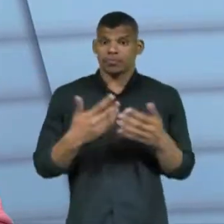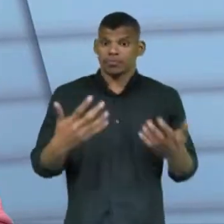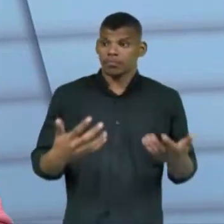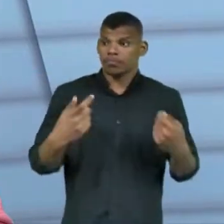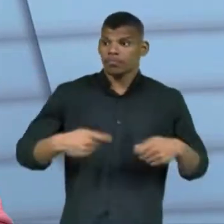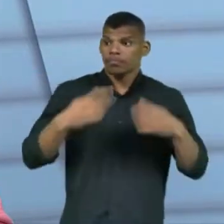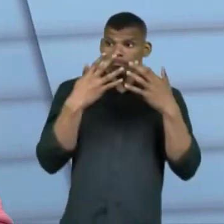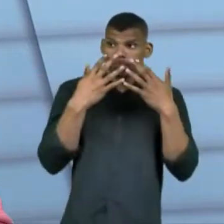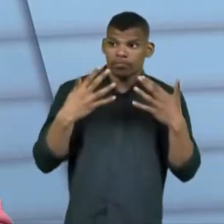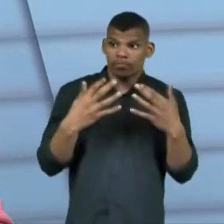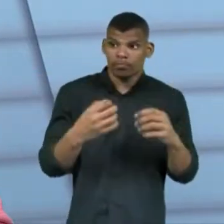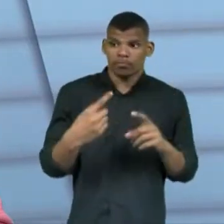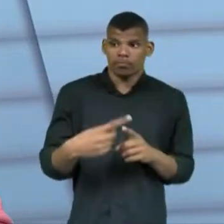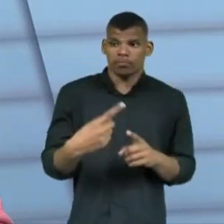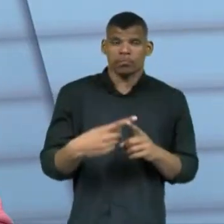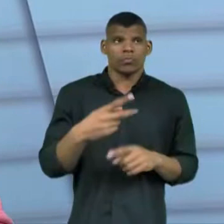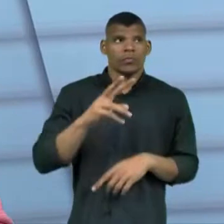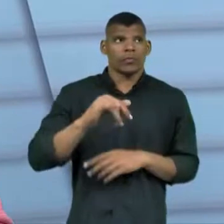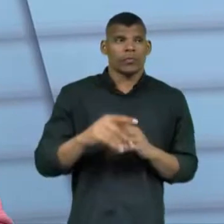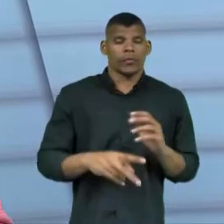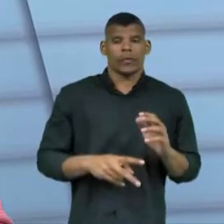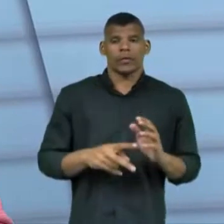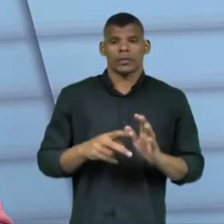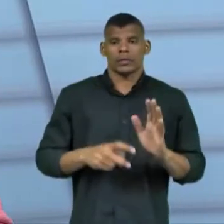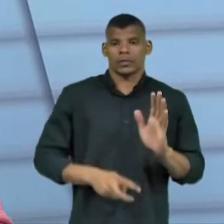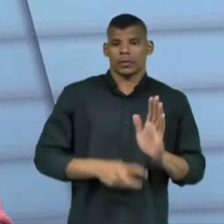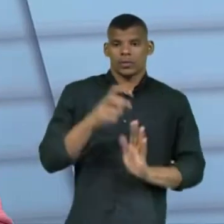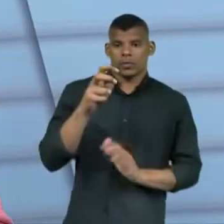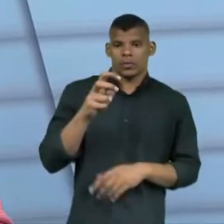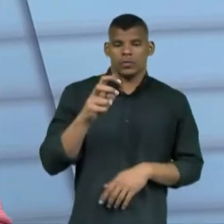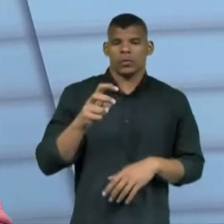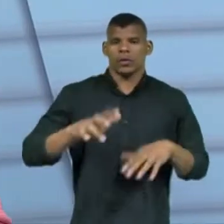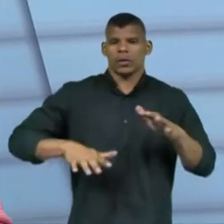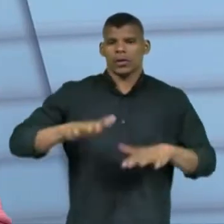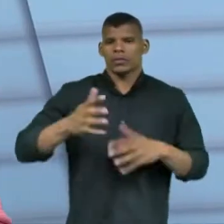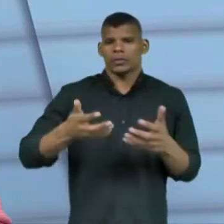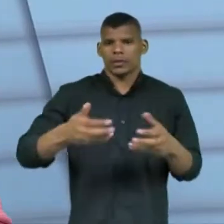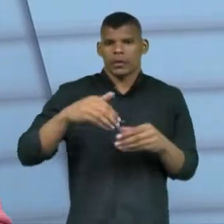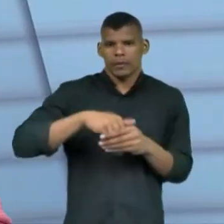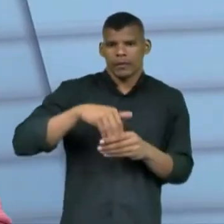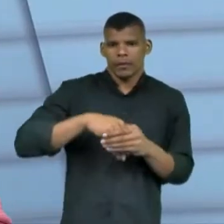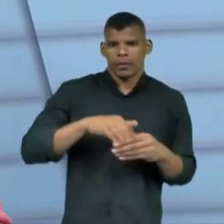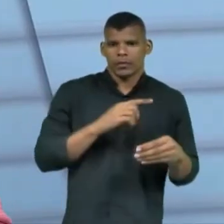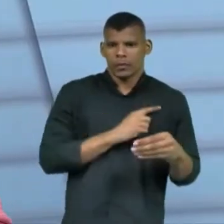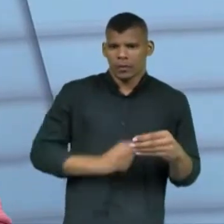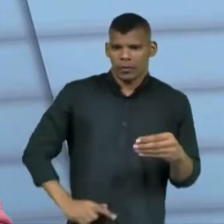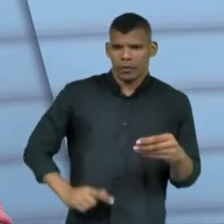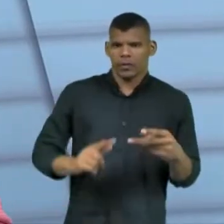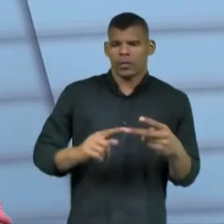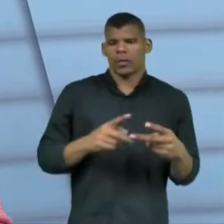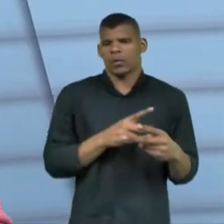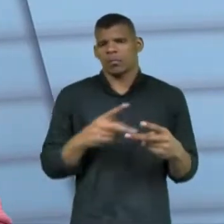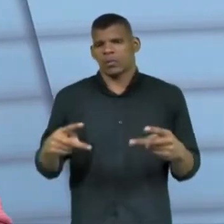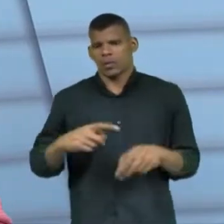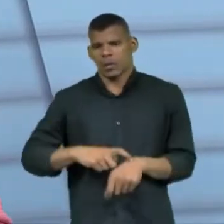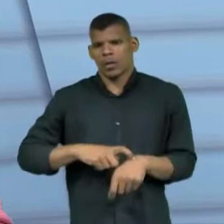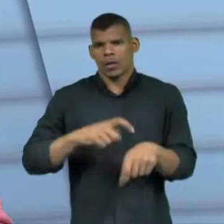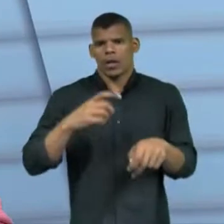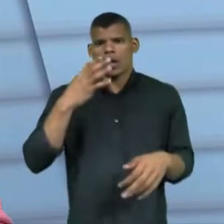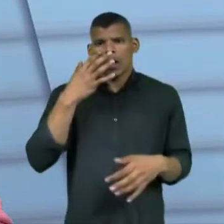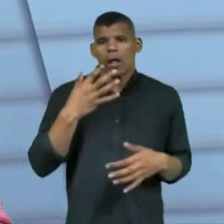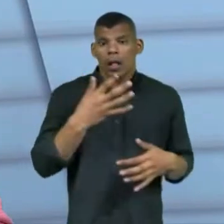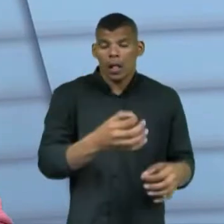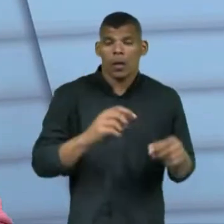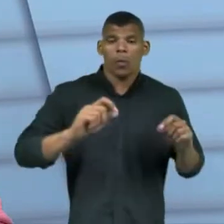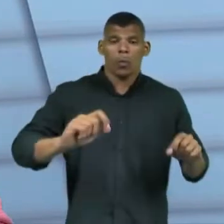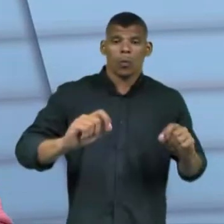E, às vezes, acontece do eleitor estar tão ansioso, querendo votar logo no candidato, para governador e para presidente, e ele não observa